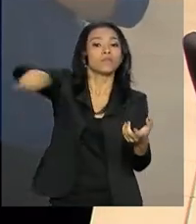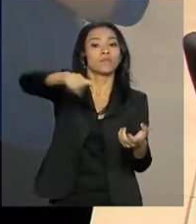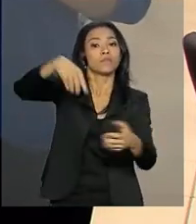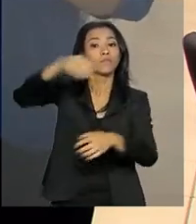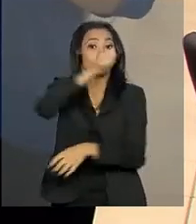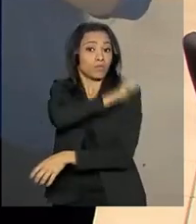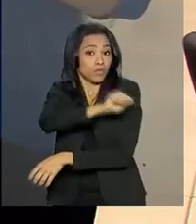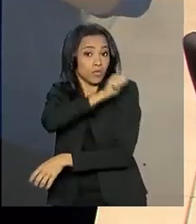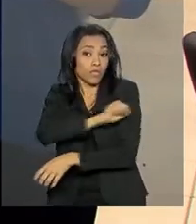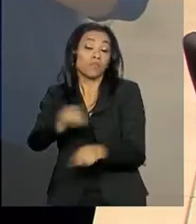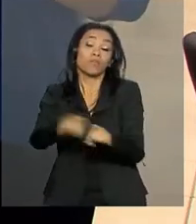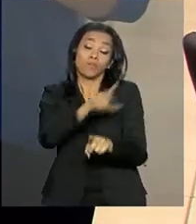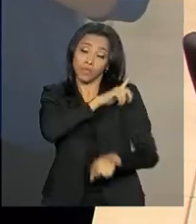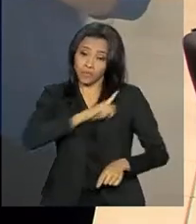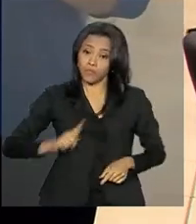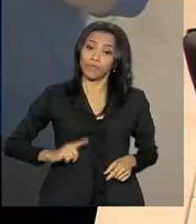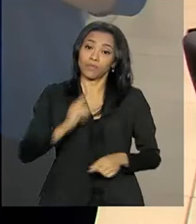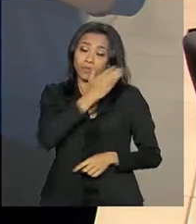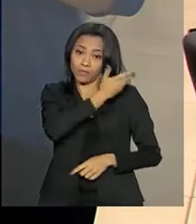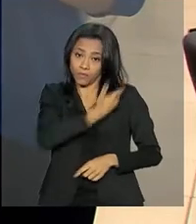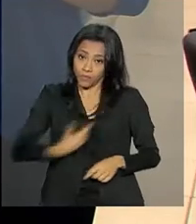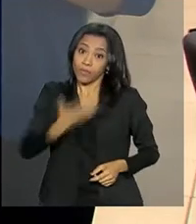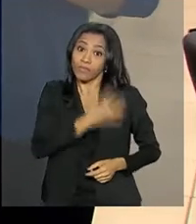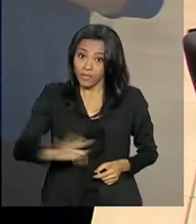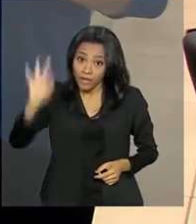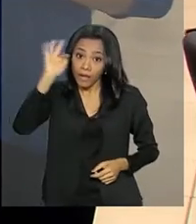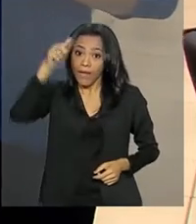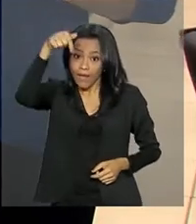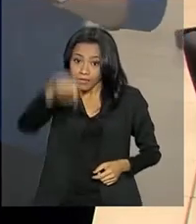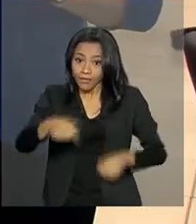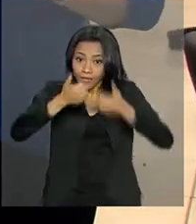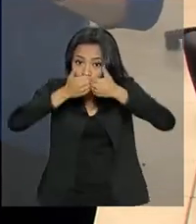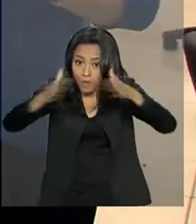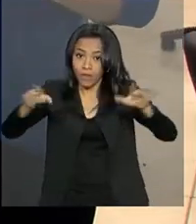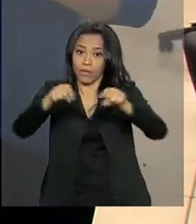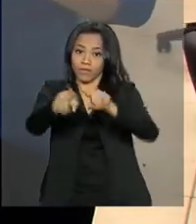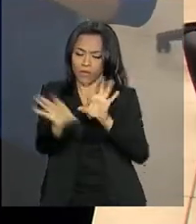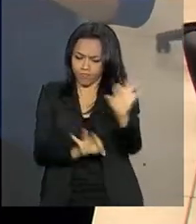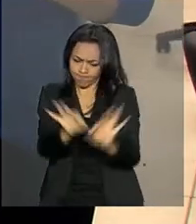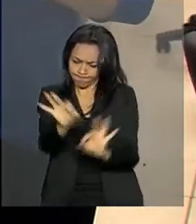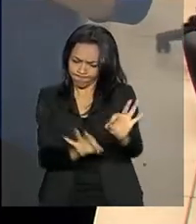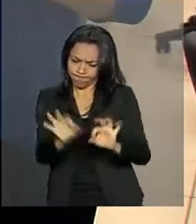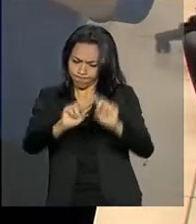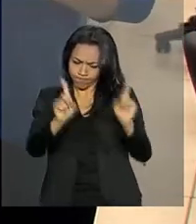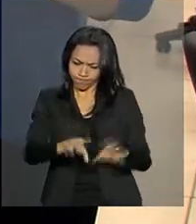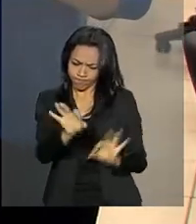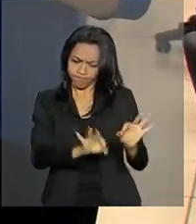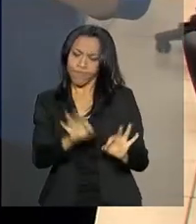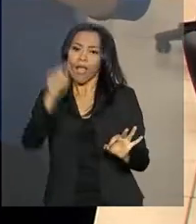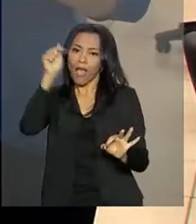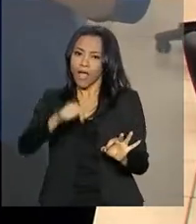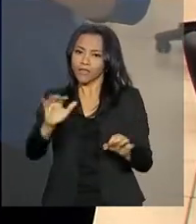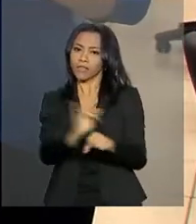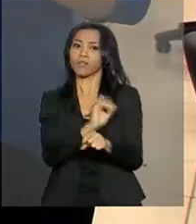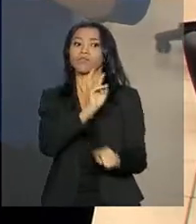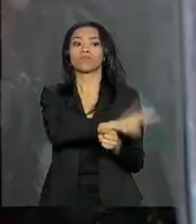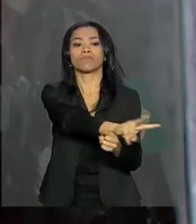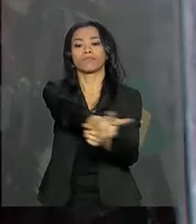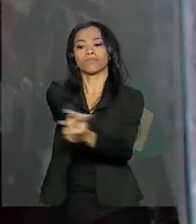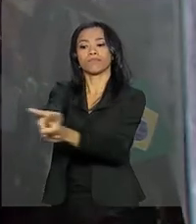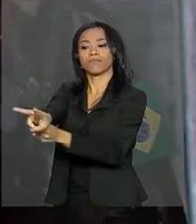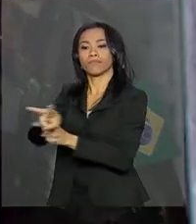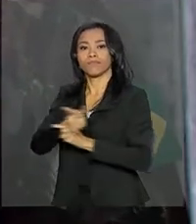Janeiro e do Governo Federal. É aqui que as operações começam na prática e também daqui que elas são monitoradas.